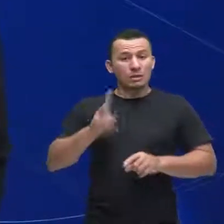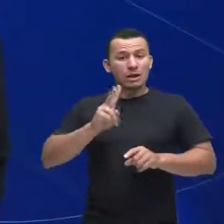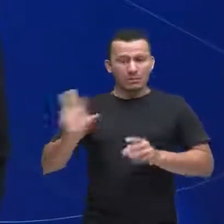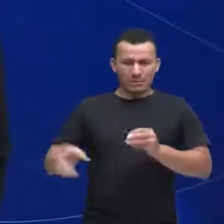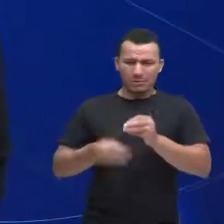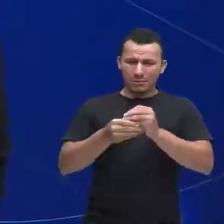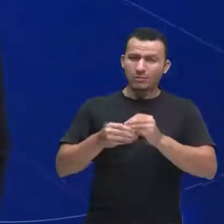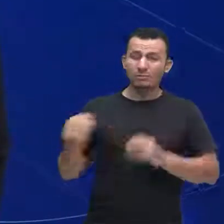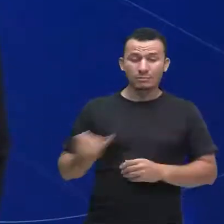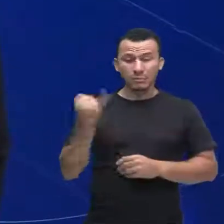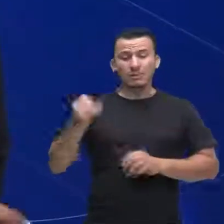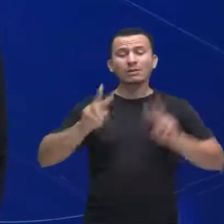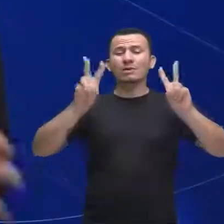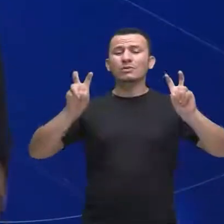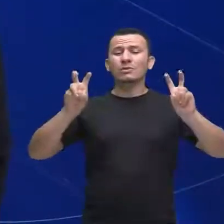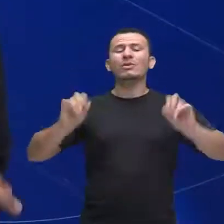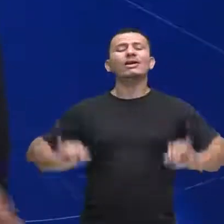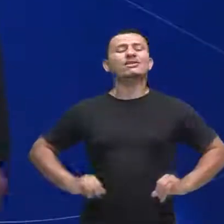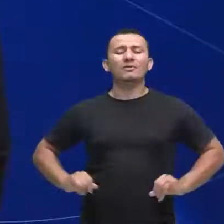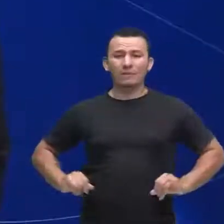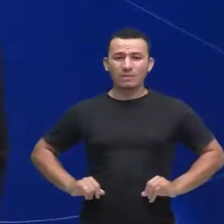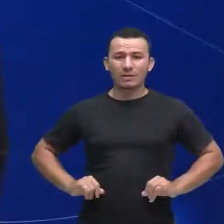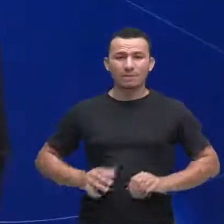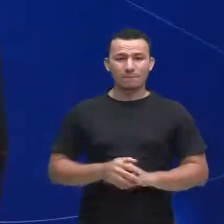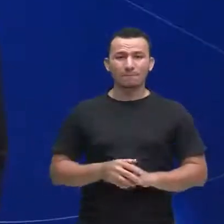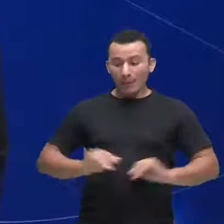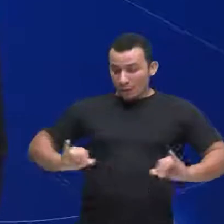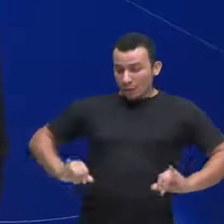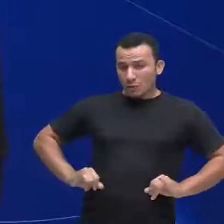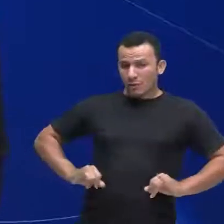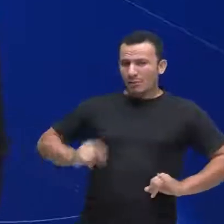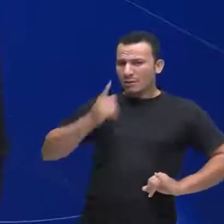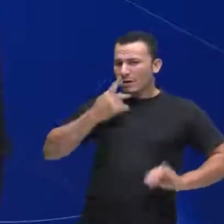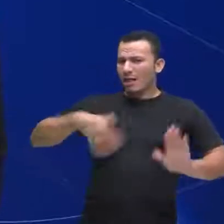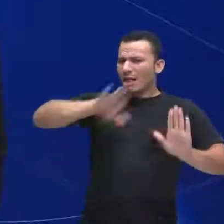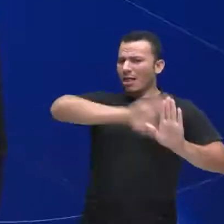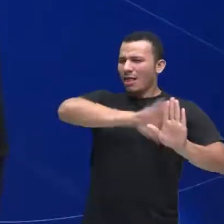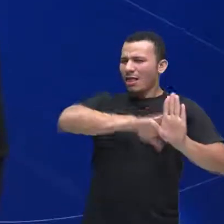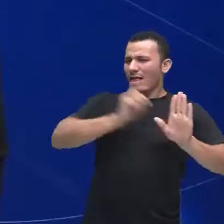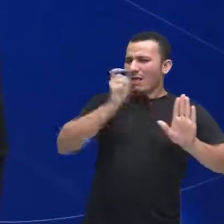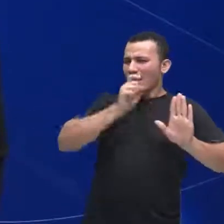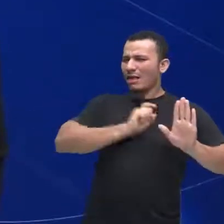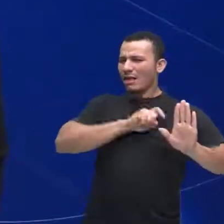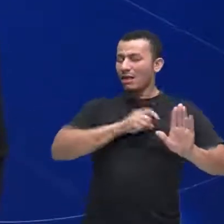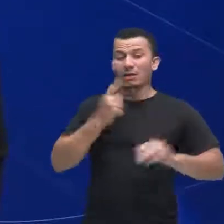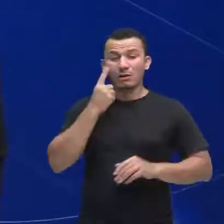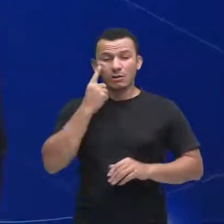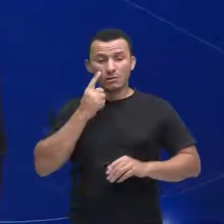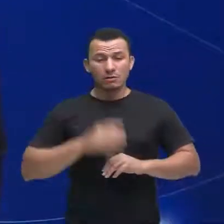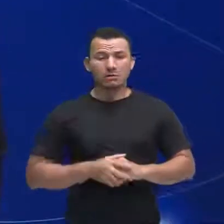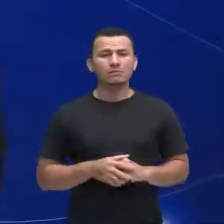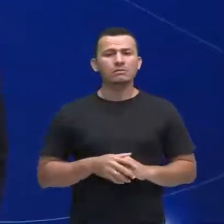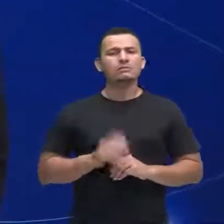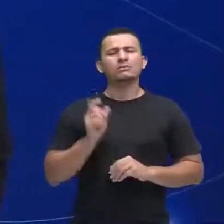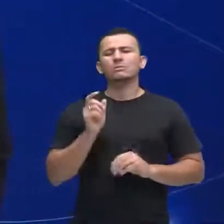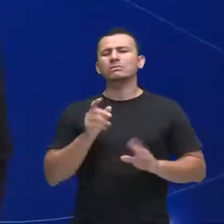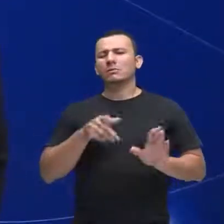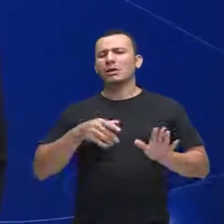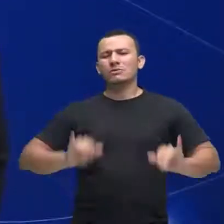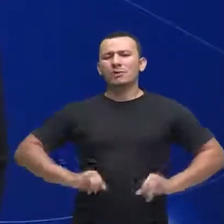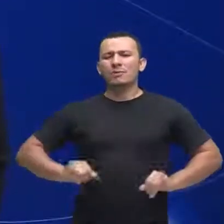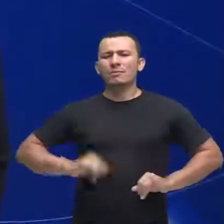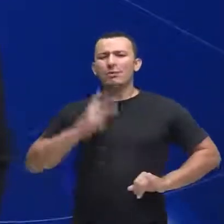muito grande sobre o sofrimento porque as vezes eu acho que ele nos conta uma mentira ele fomenta em nós a ideia de que a gente está